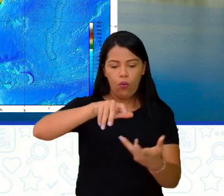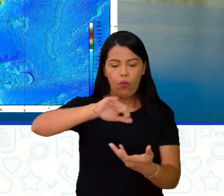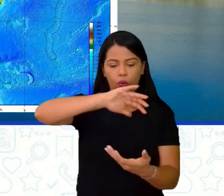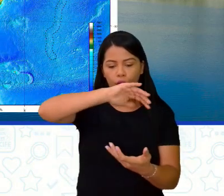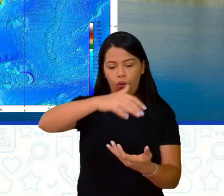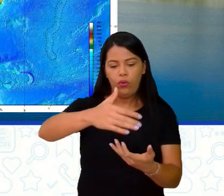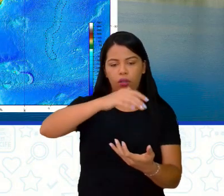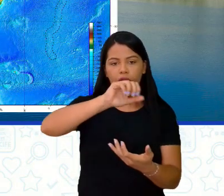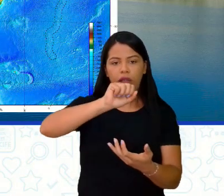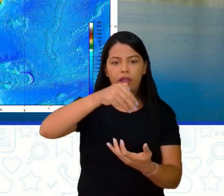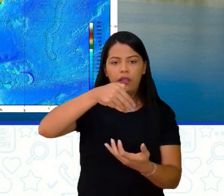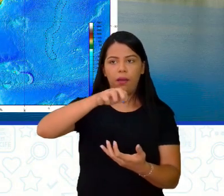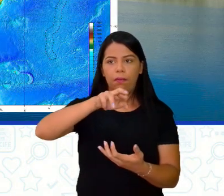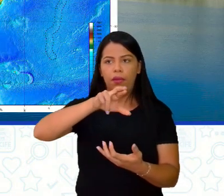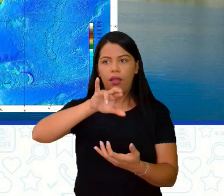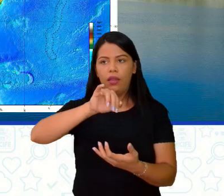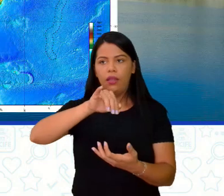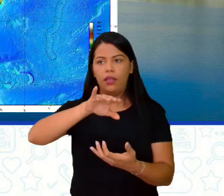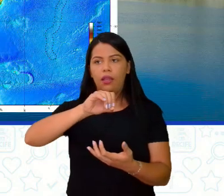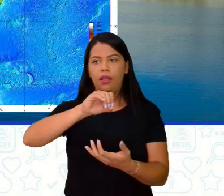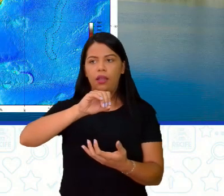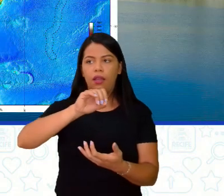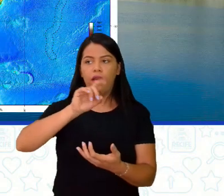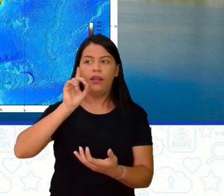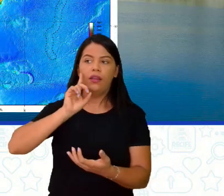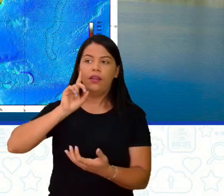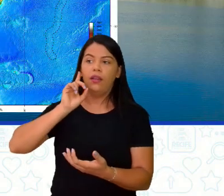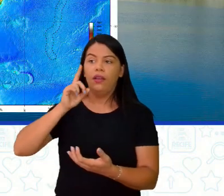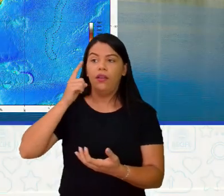no nosso Brasil ali, Opa, professor, aqui, ó.